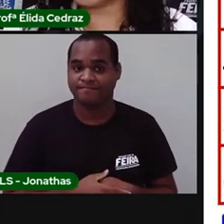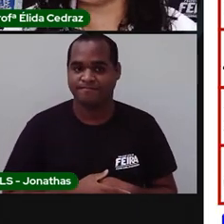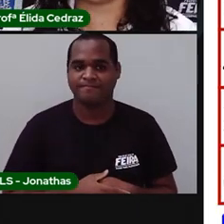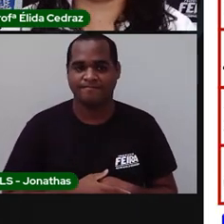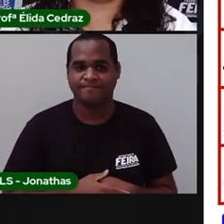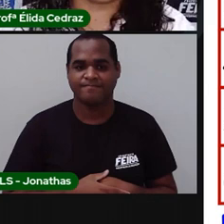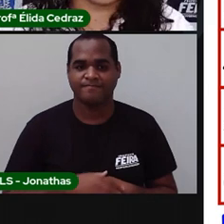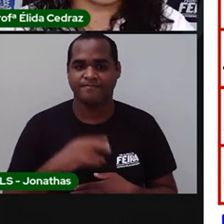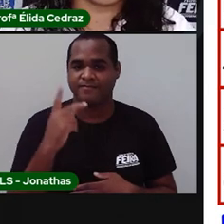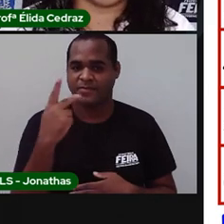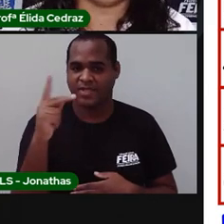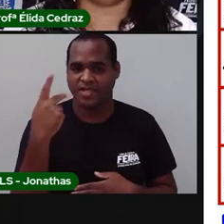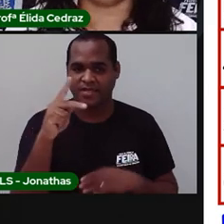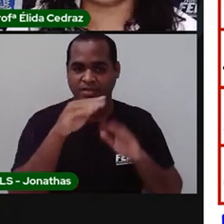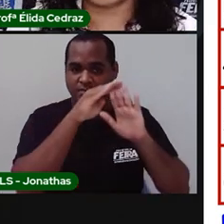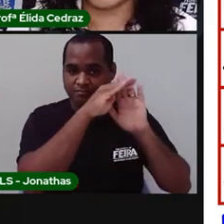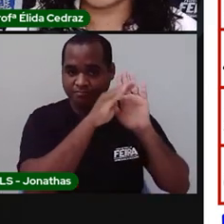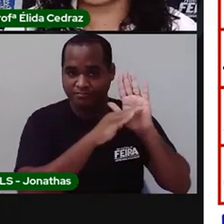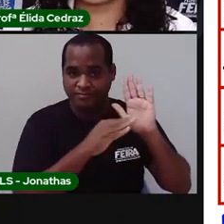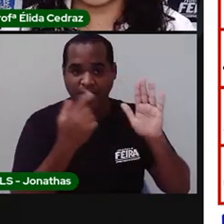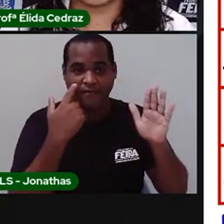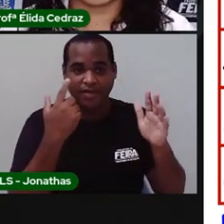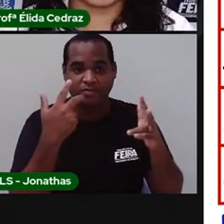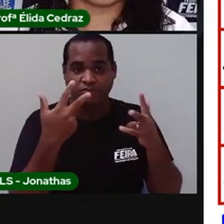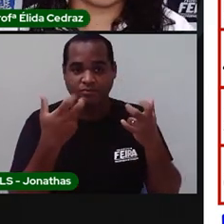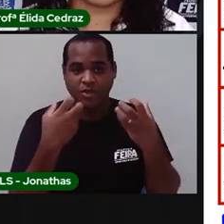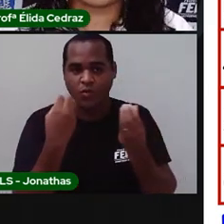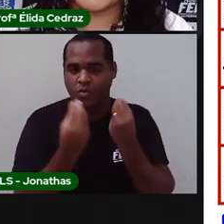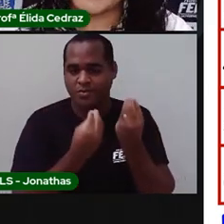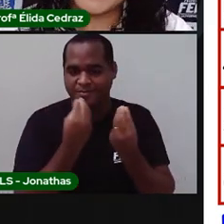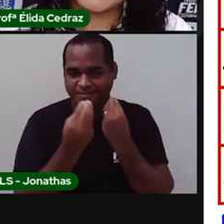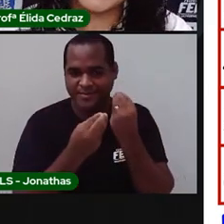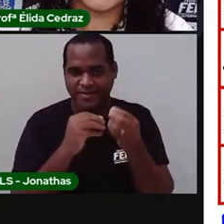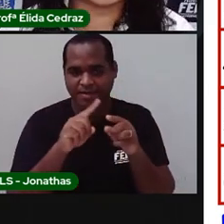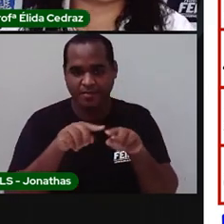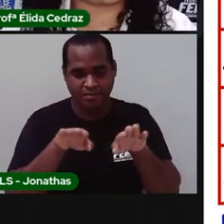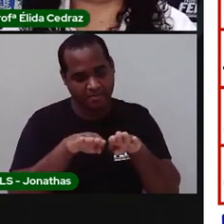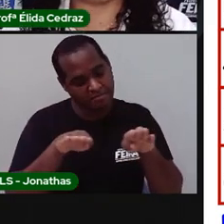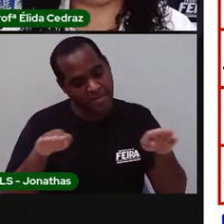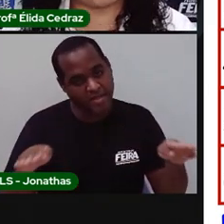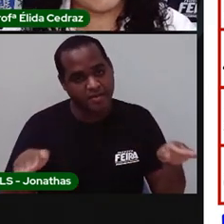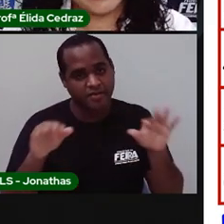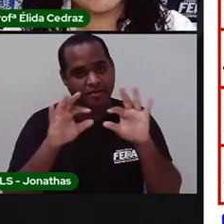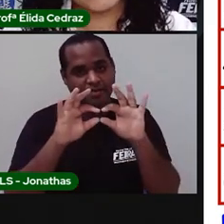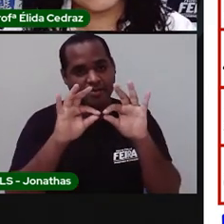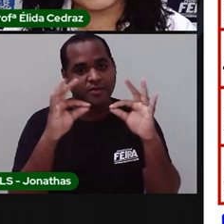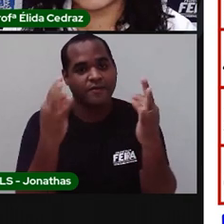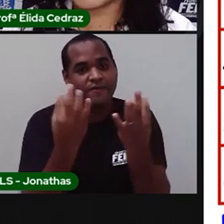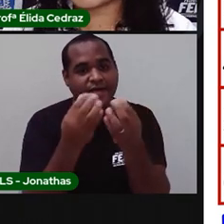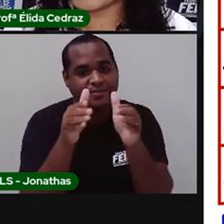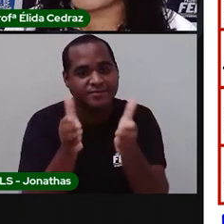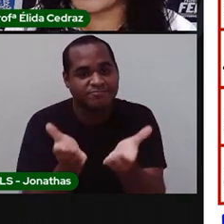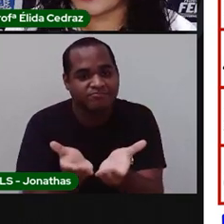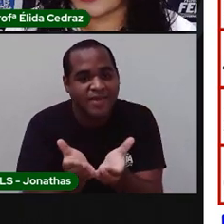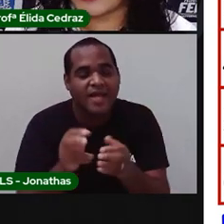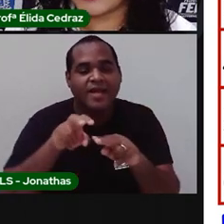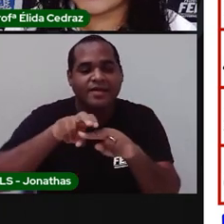lista de decoração. Aí eles colocaram mesas, vasos,